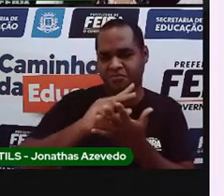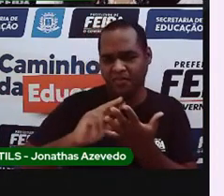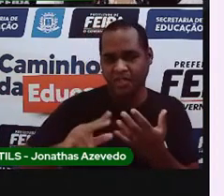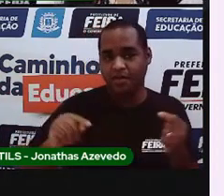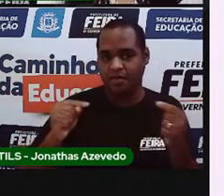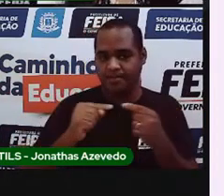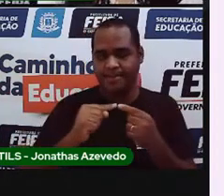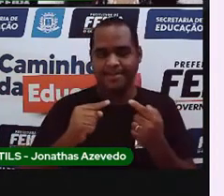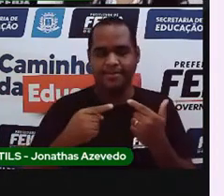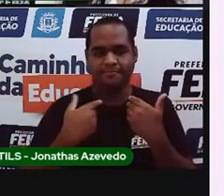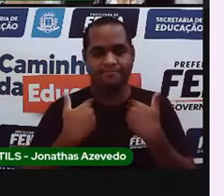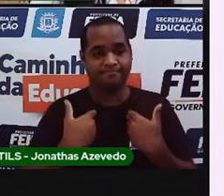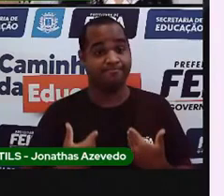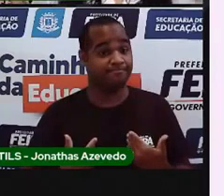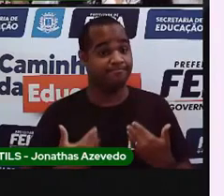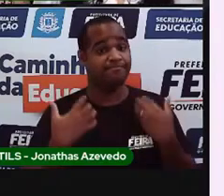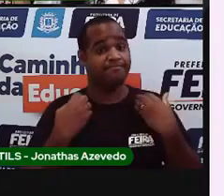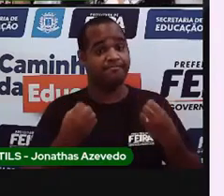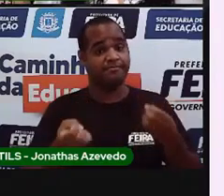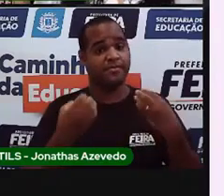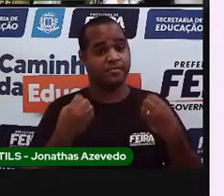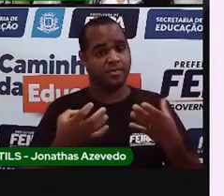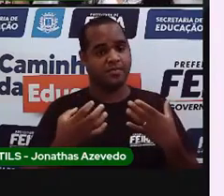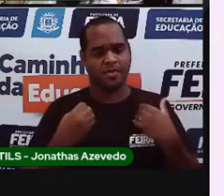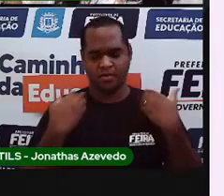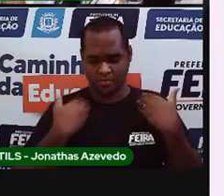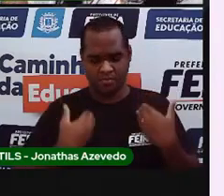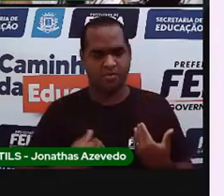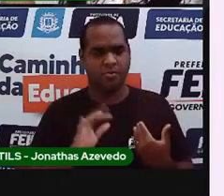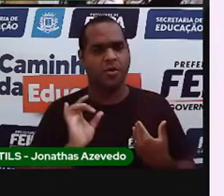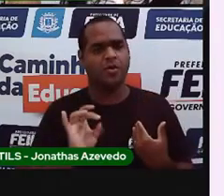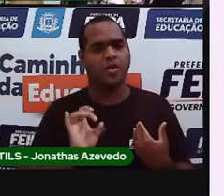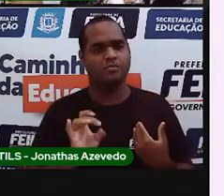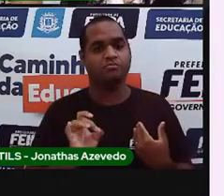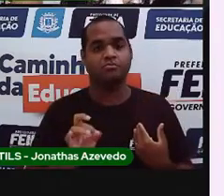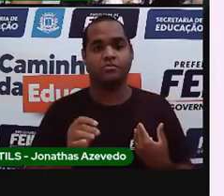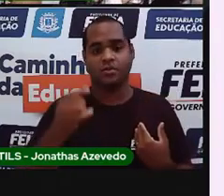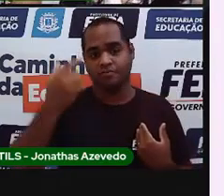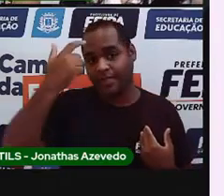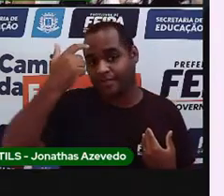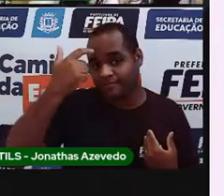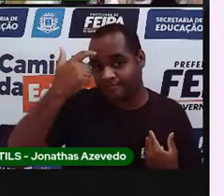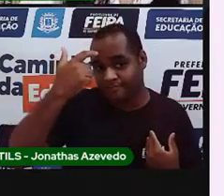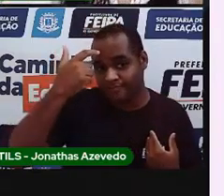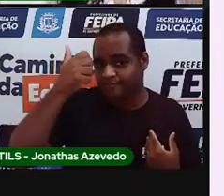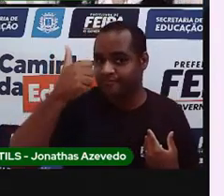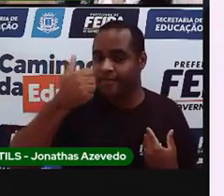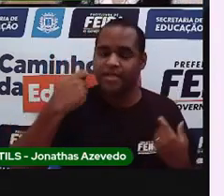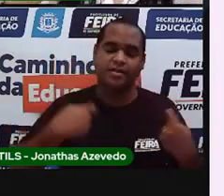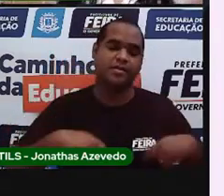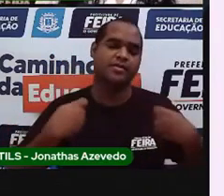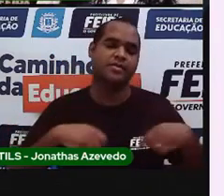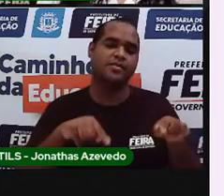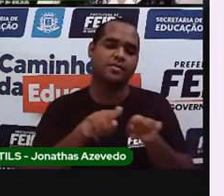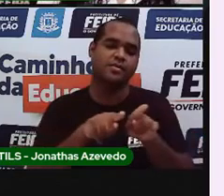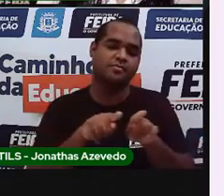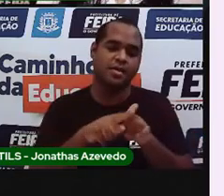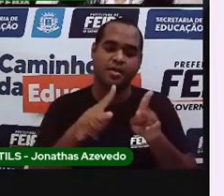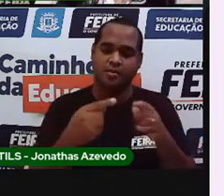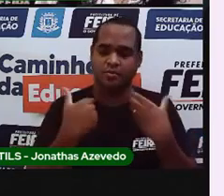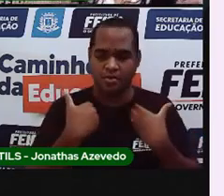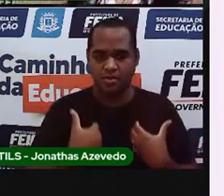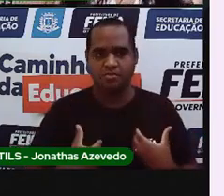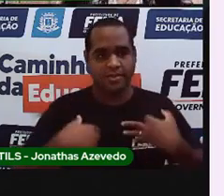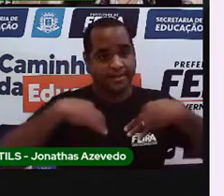muito bem para a gente. E não é só para o nosso corpo, não. É para a nossa mente. Porque quando a gente está com o corpo